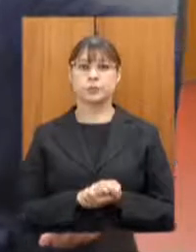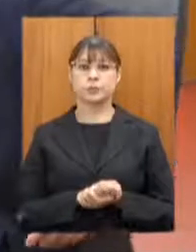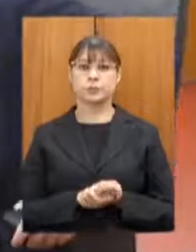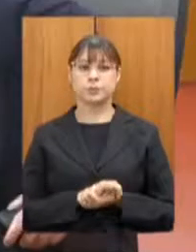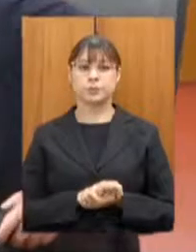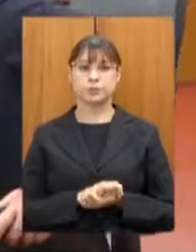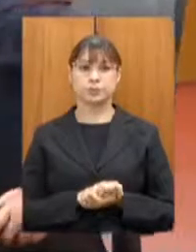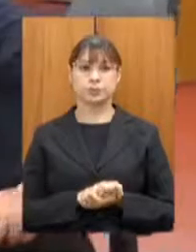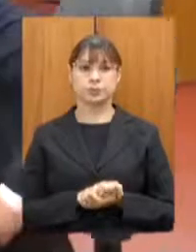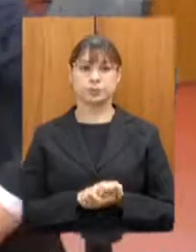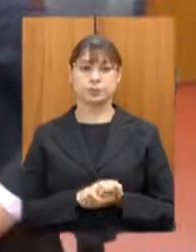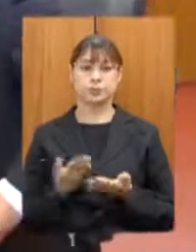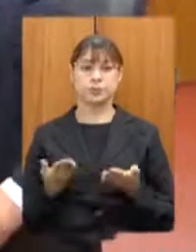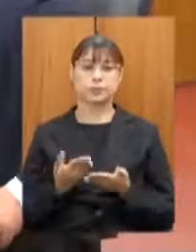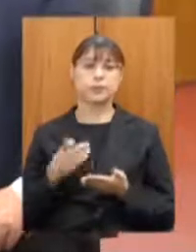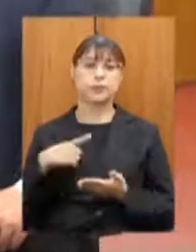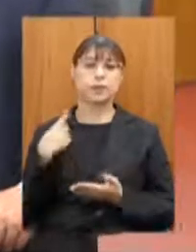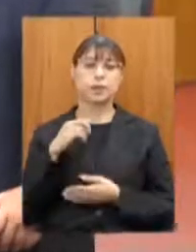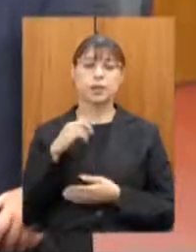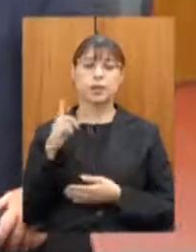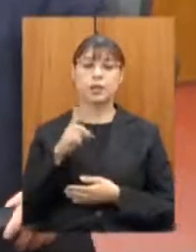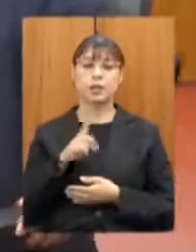vamos ouvir o deputado Zé Reis